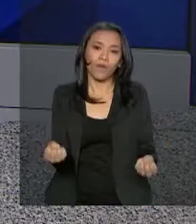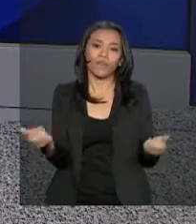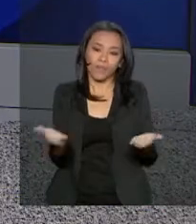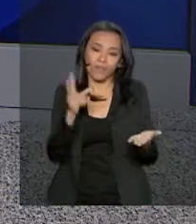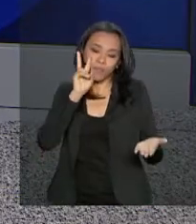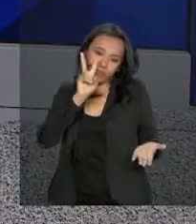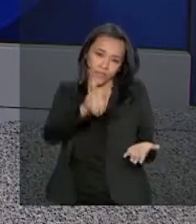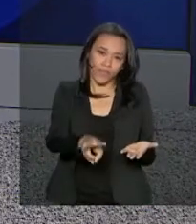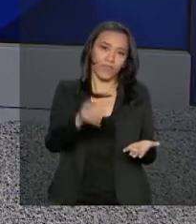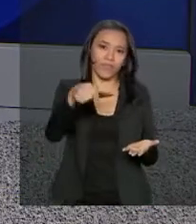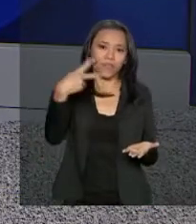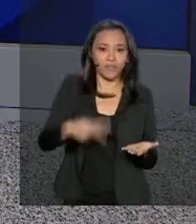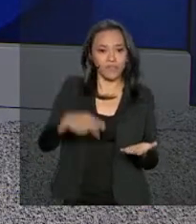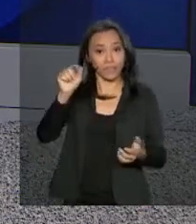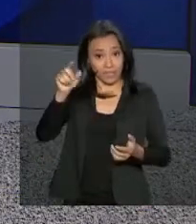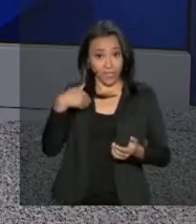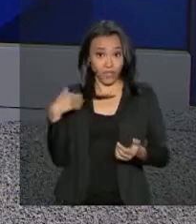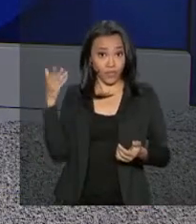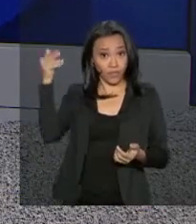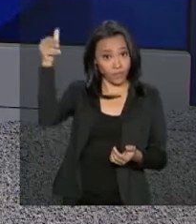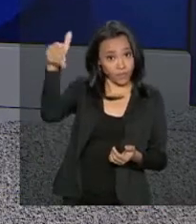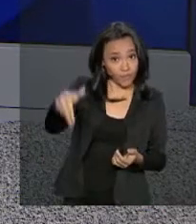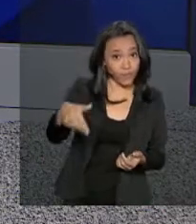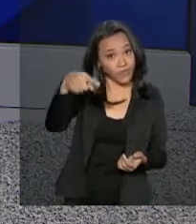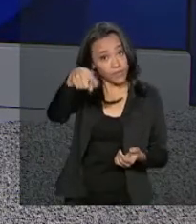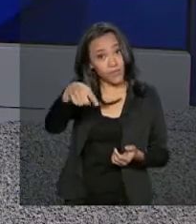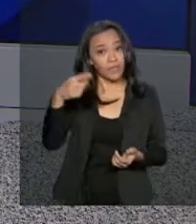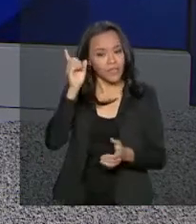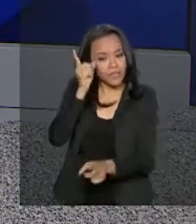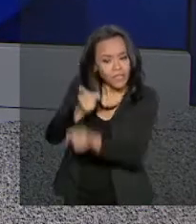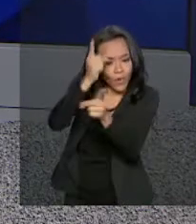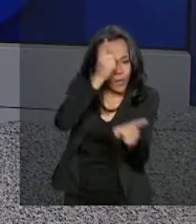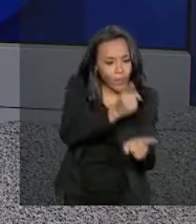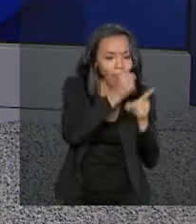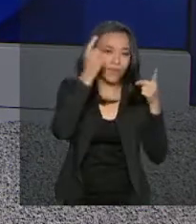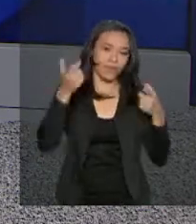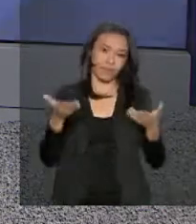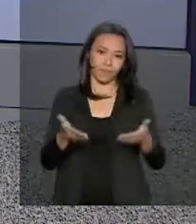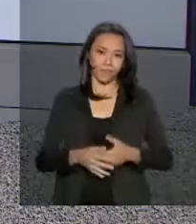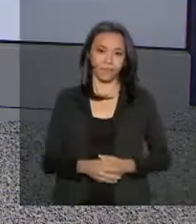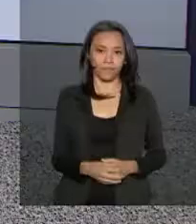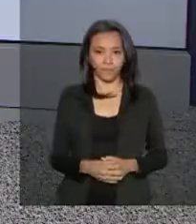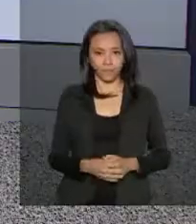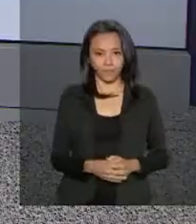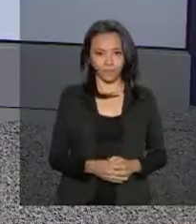reportagem da equipe da TVNBR, que registrou estas descobertas na Antártica.